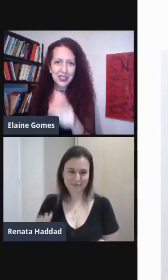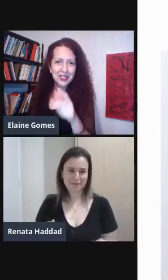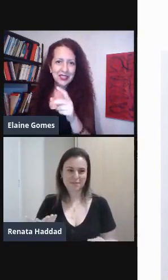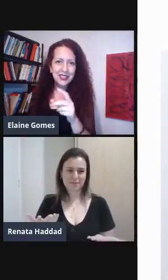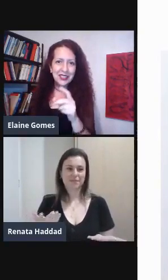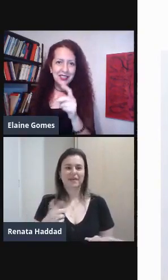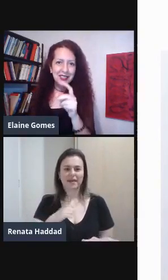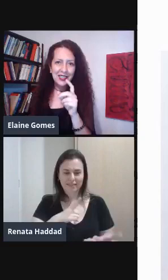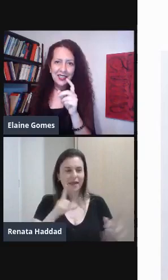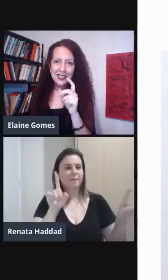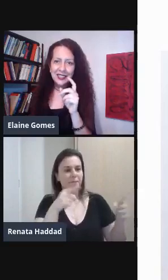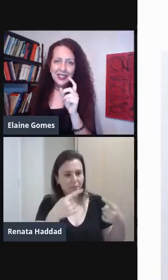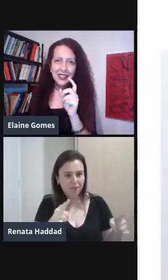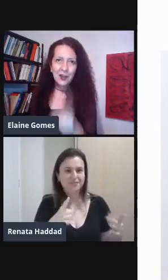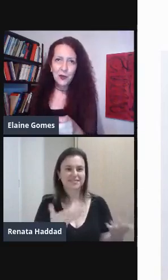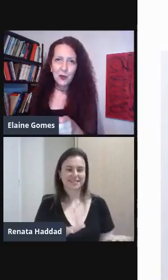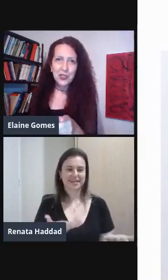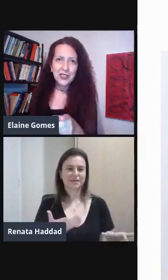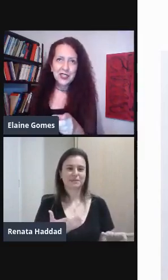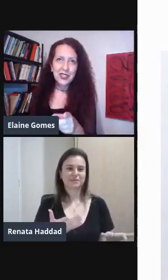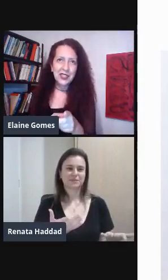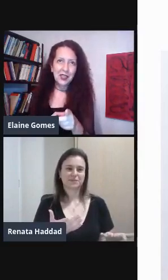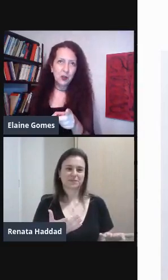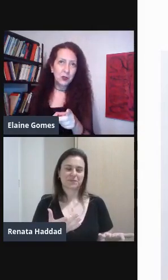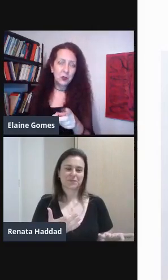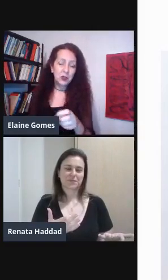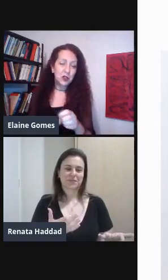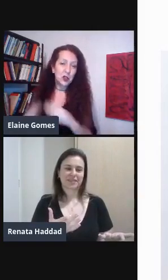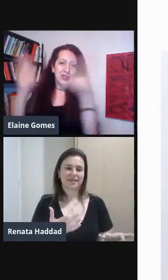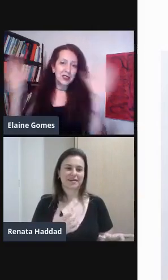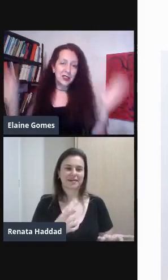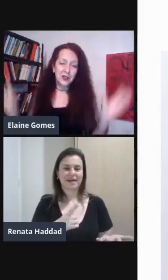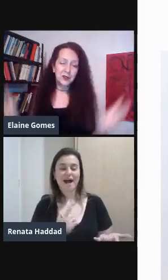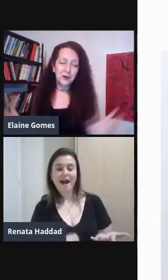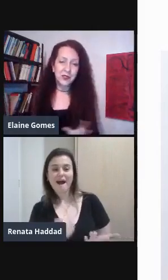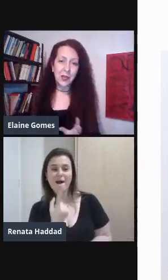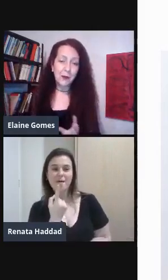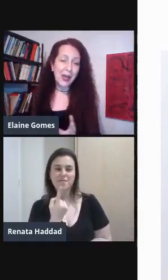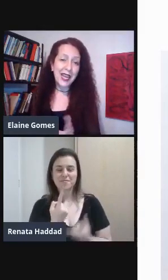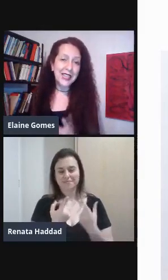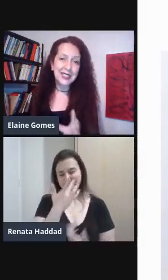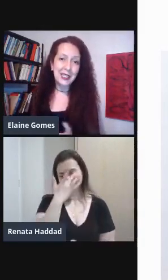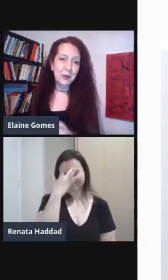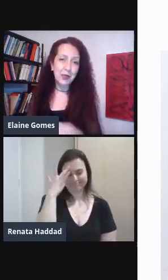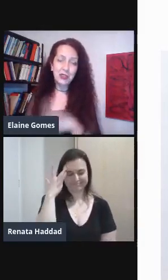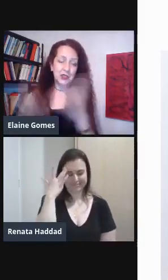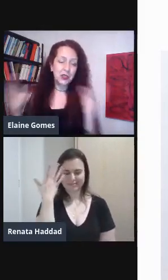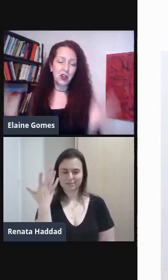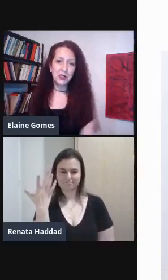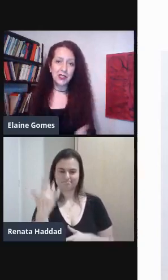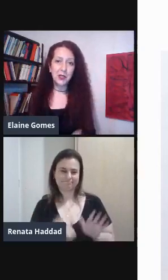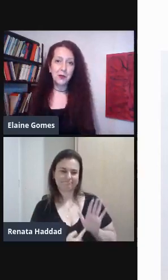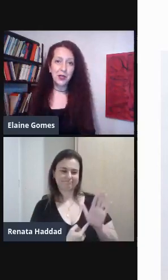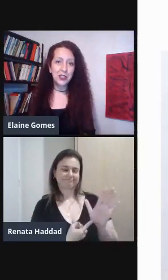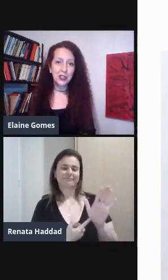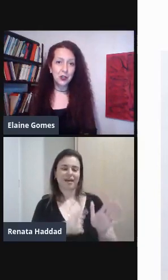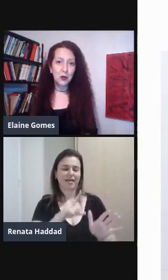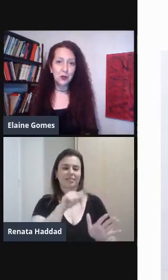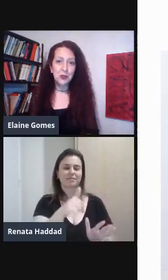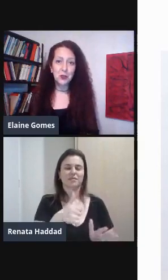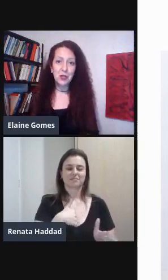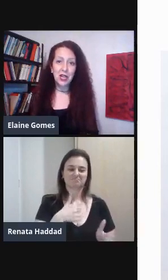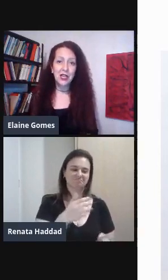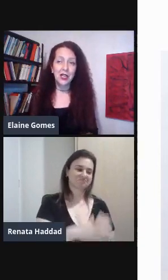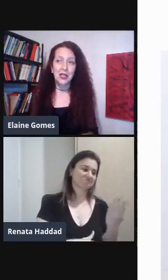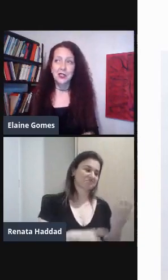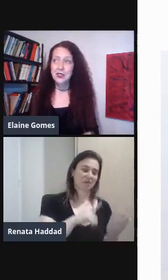Tem música assim Tem algumas Algumas pessoas Que são Que aparecem De repente E somem De repente A gente